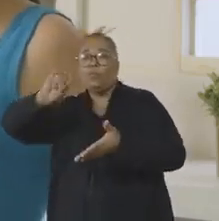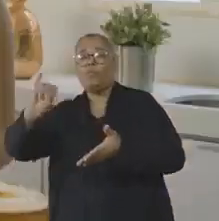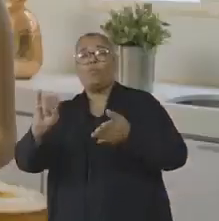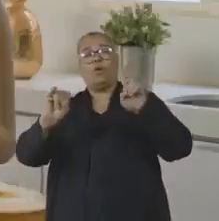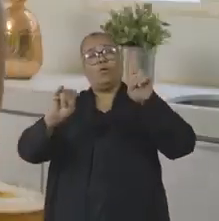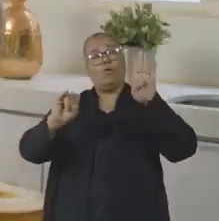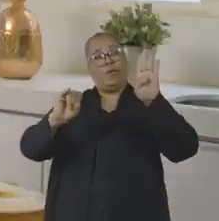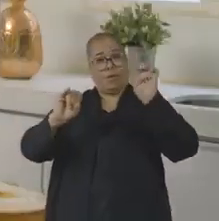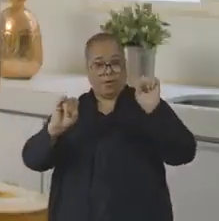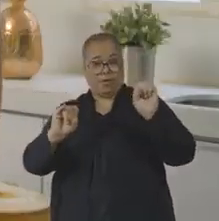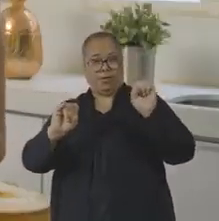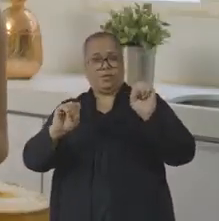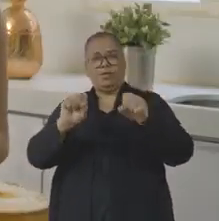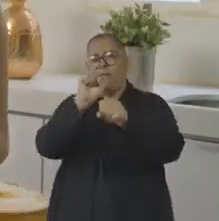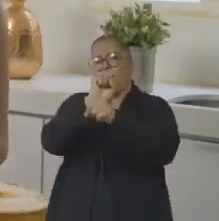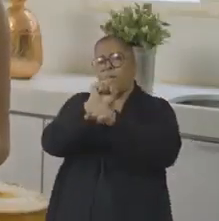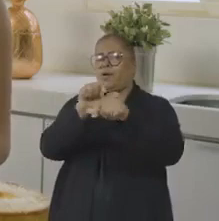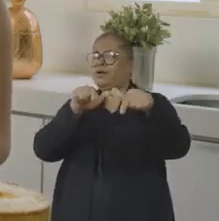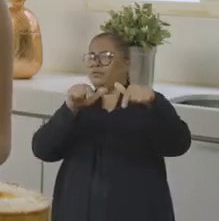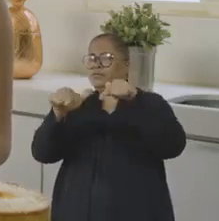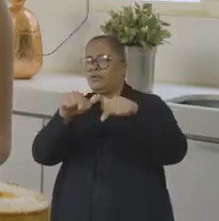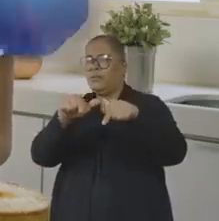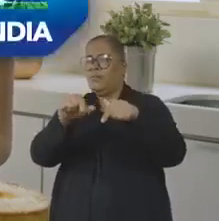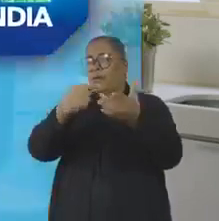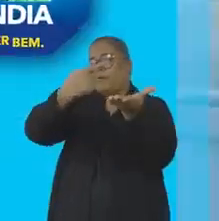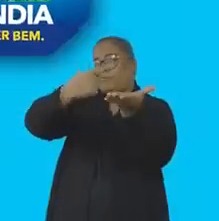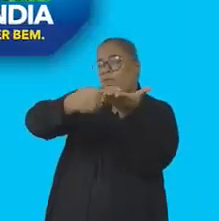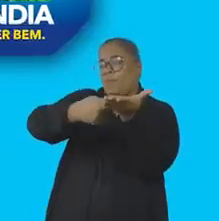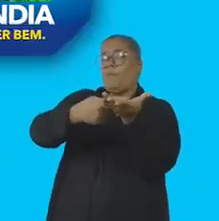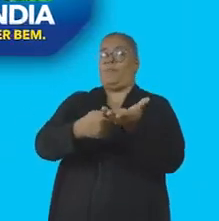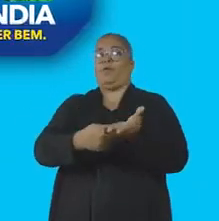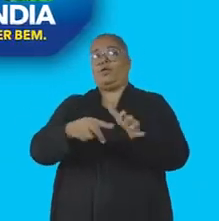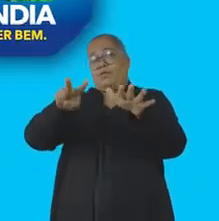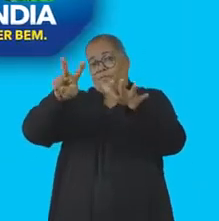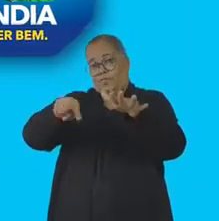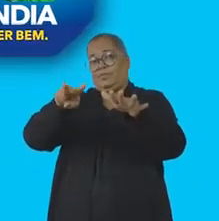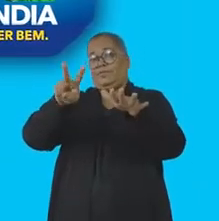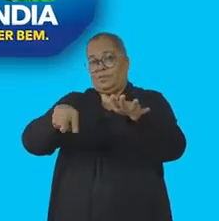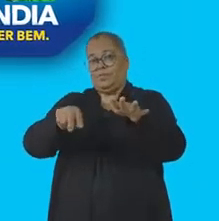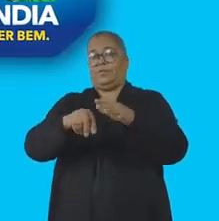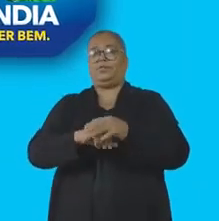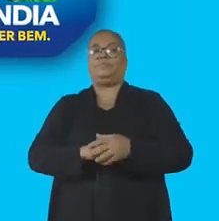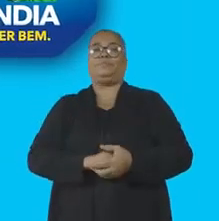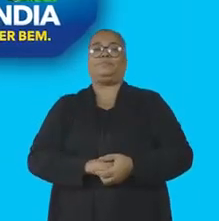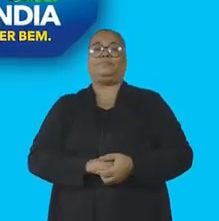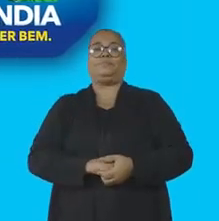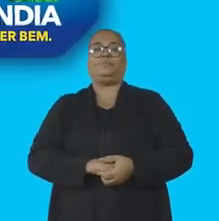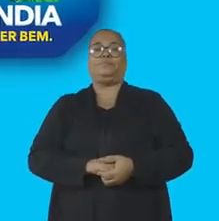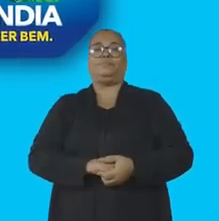podem tomar a segunda. Aí é só ir à unidade de saúde mais próxima. Vacina é saúde e a hora de se proteger é agora.